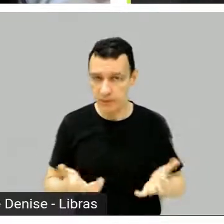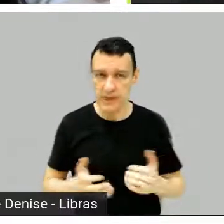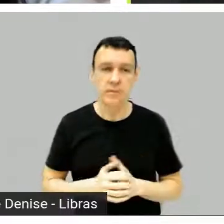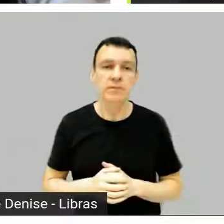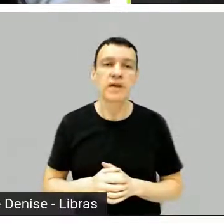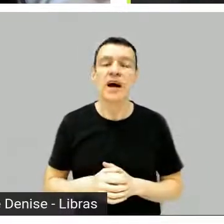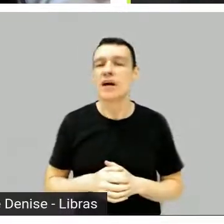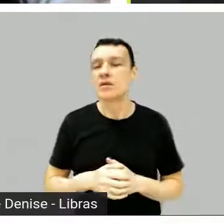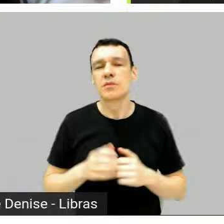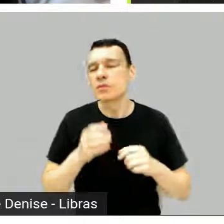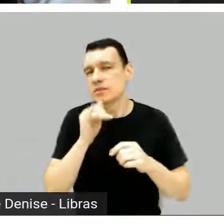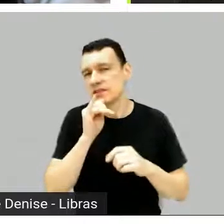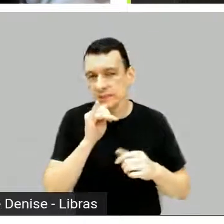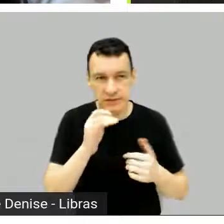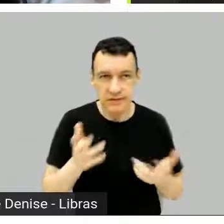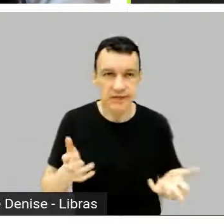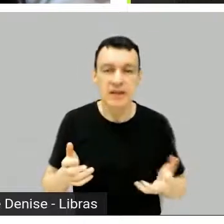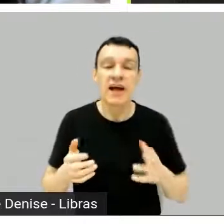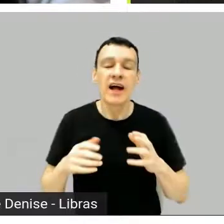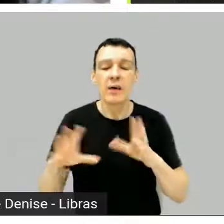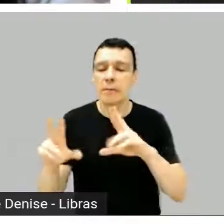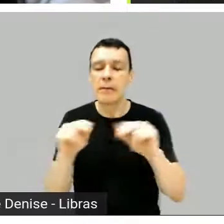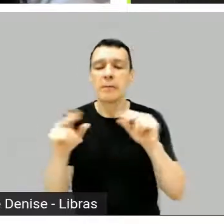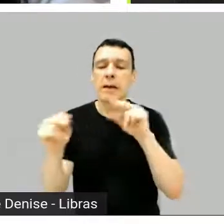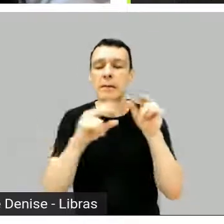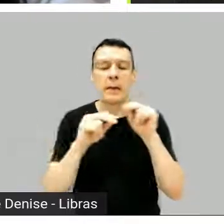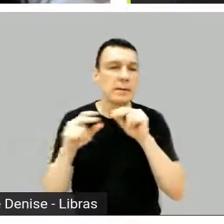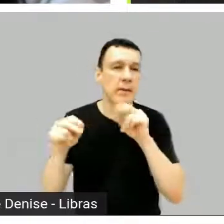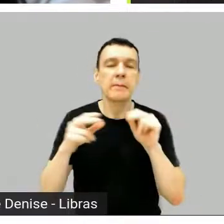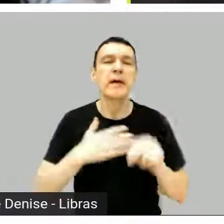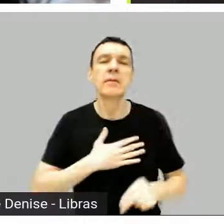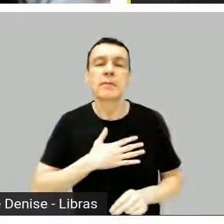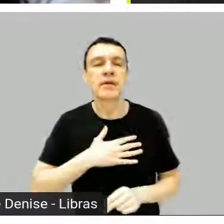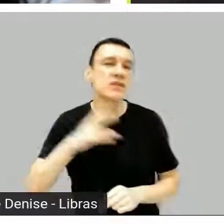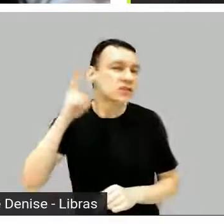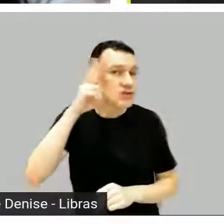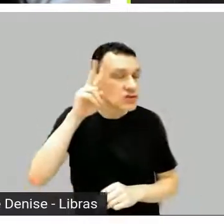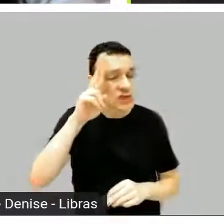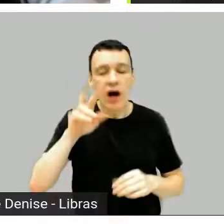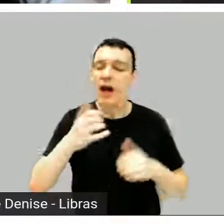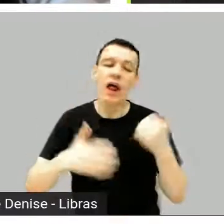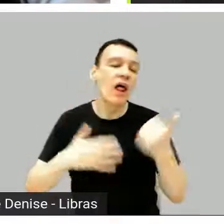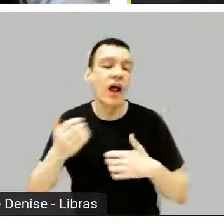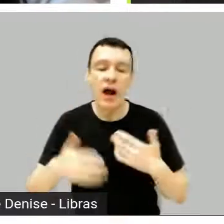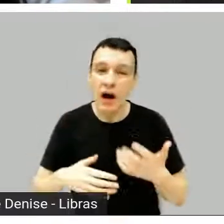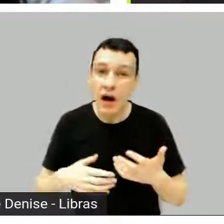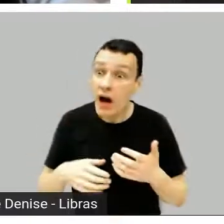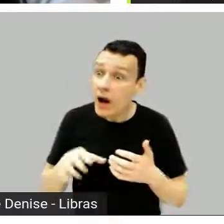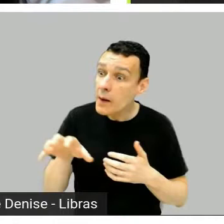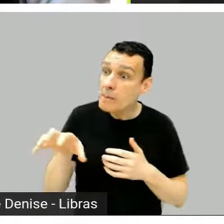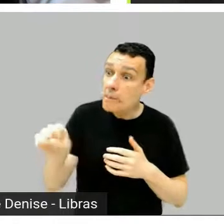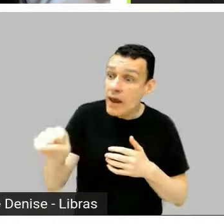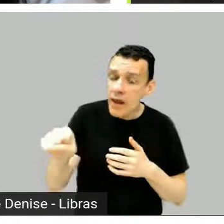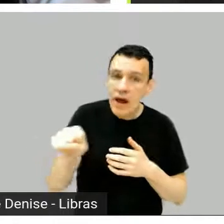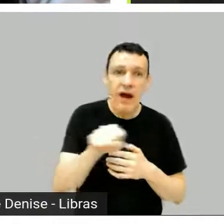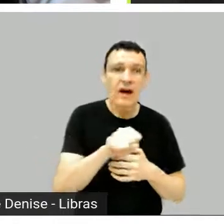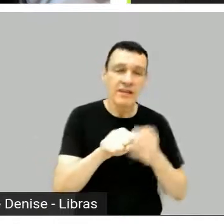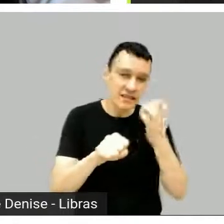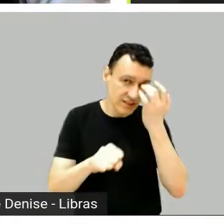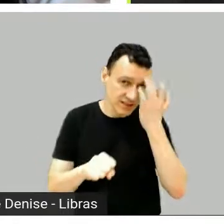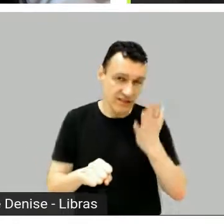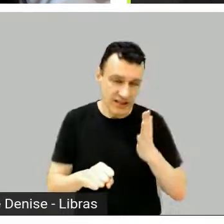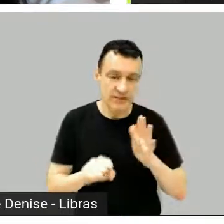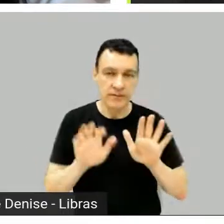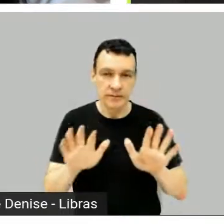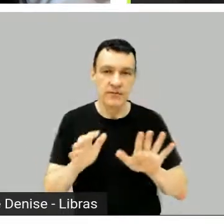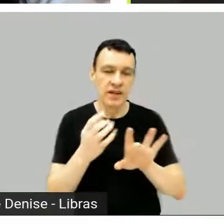vida pessoal, por exemplo, que ajudam às vezes, ajudam a contar a história, na sala online, você, para